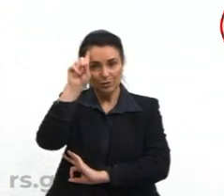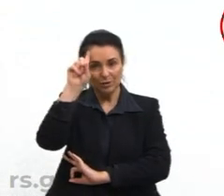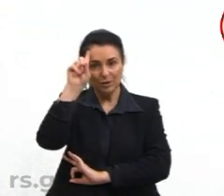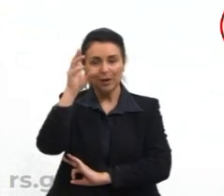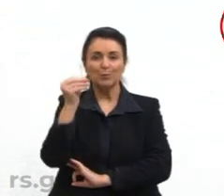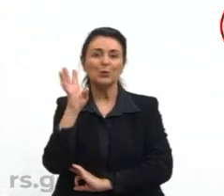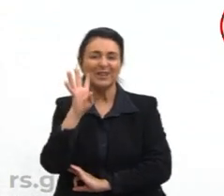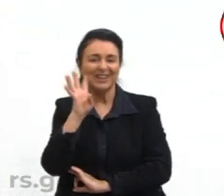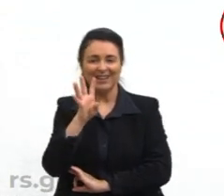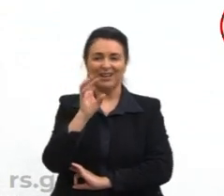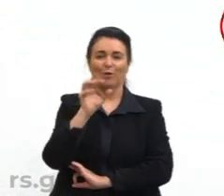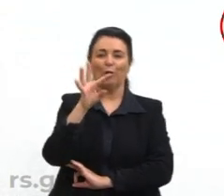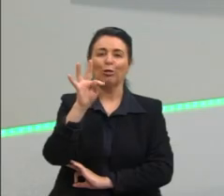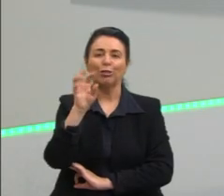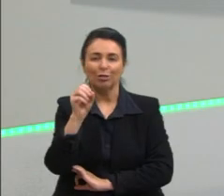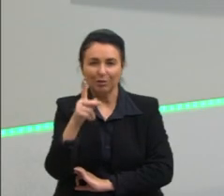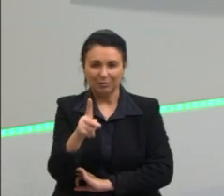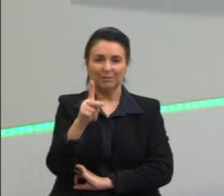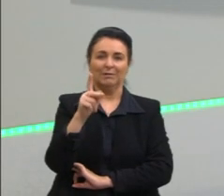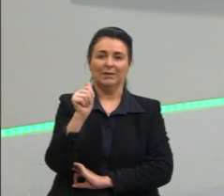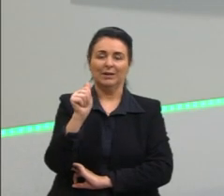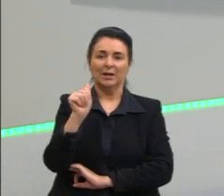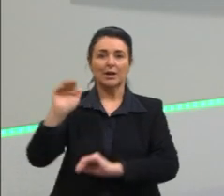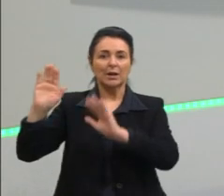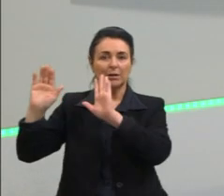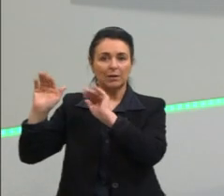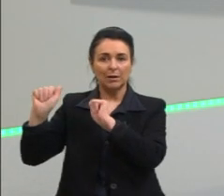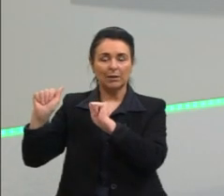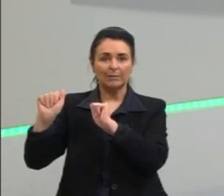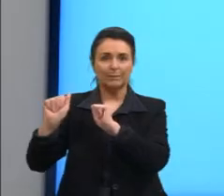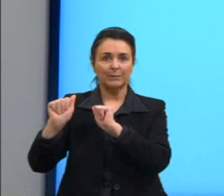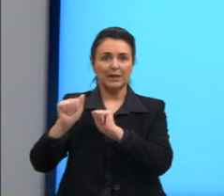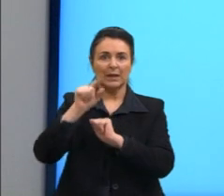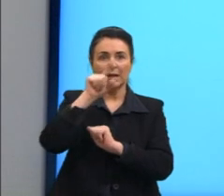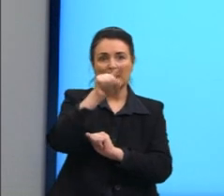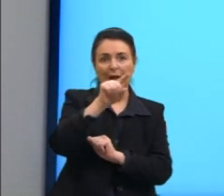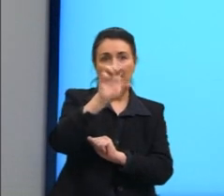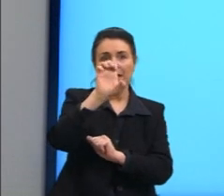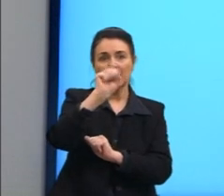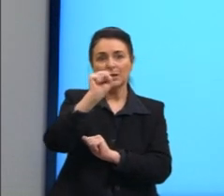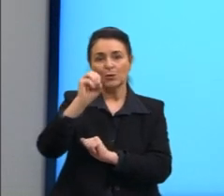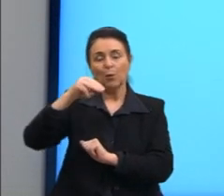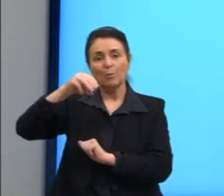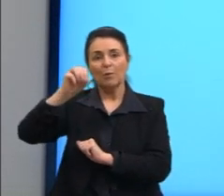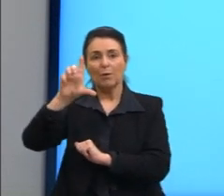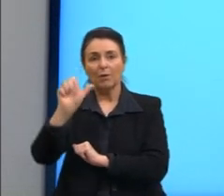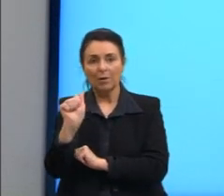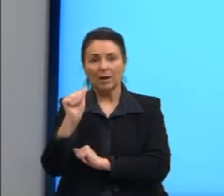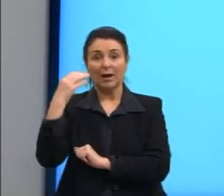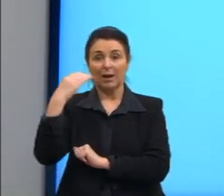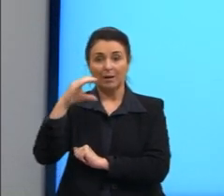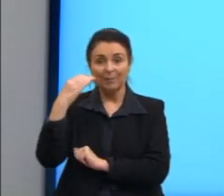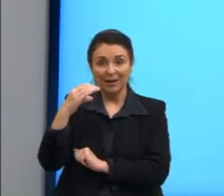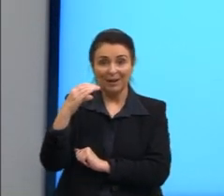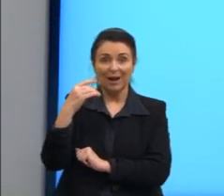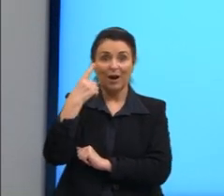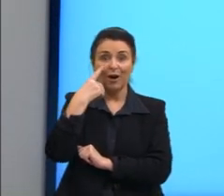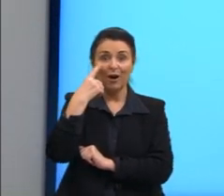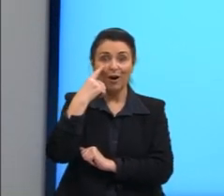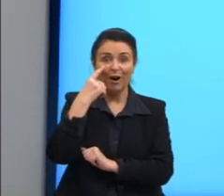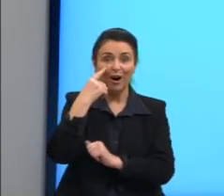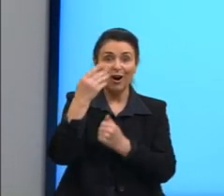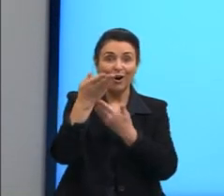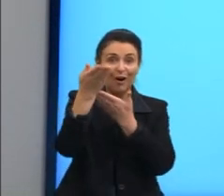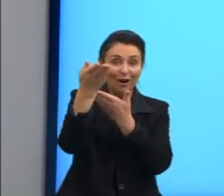muito legal. Você pode falar na Espanha isso é mola, na Colômbia está bacana, em México